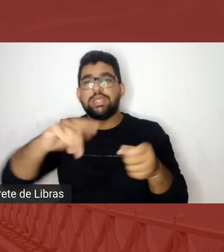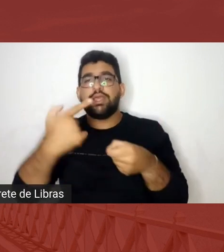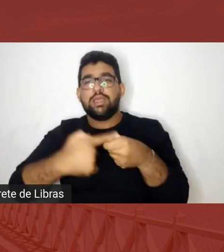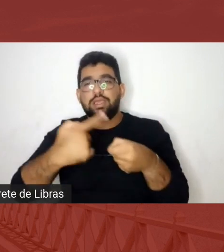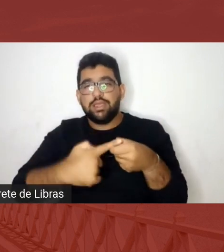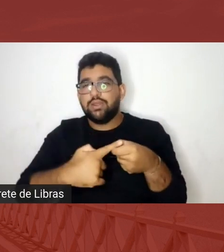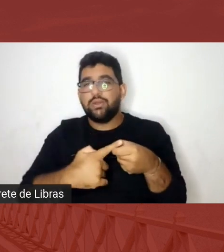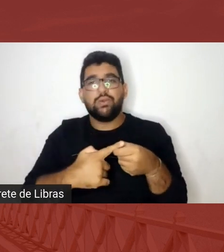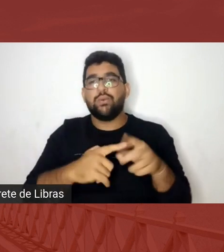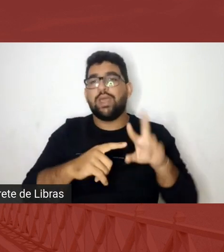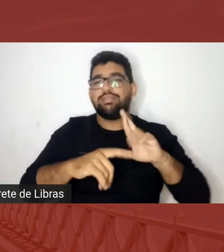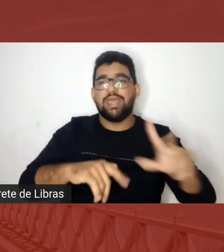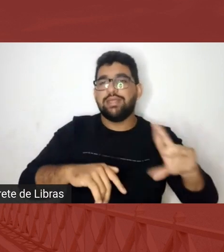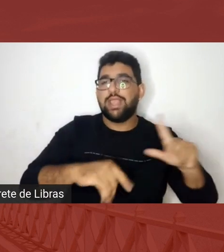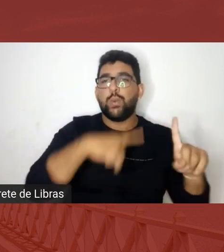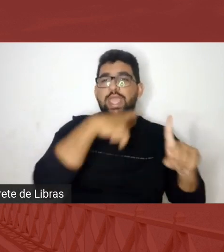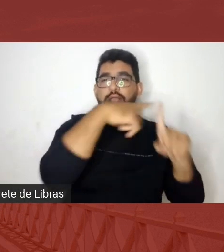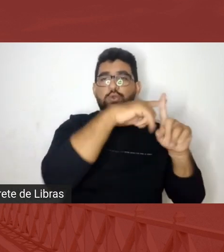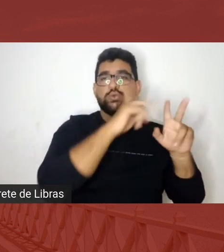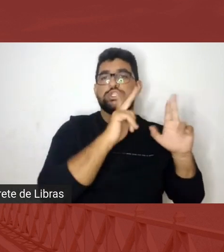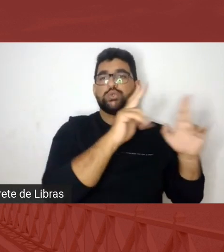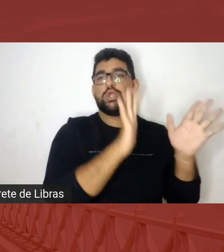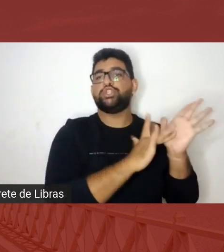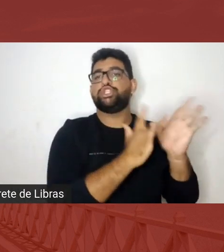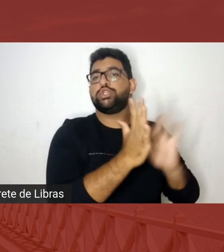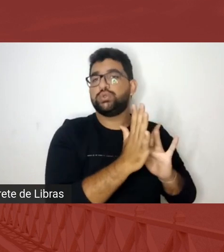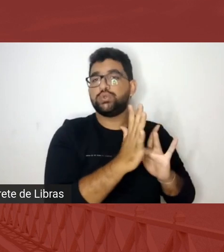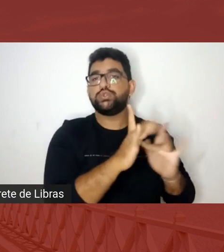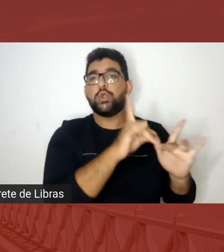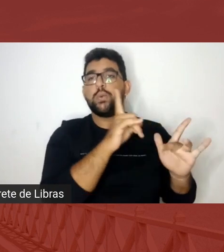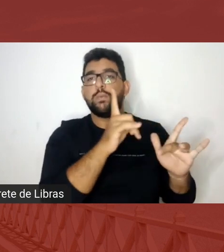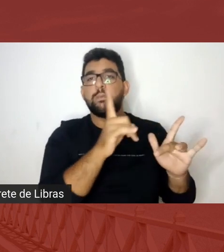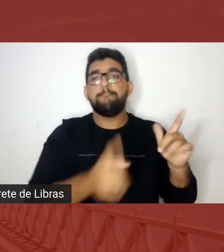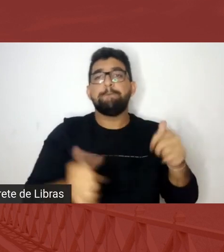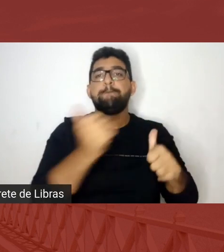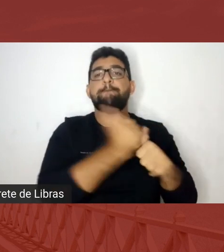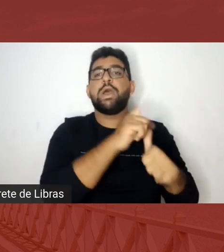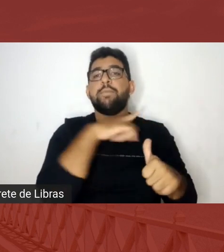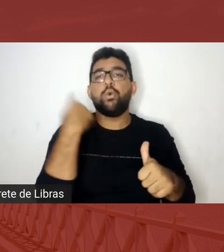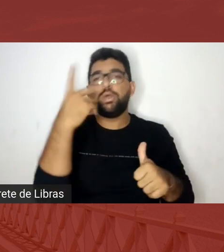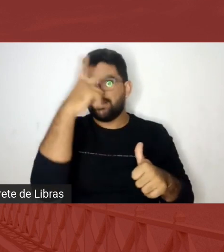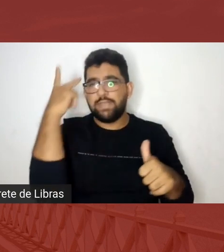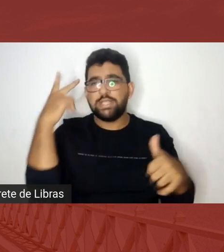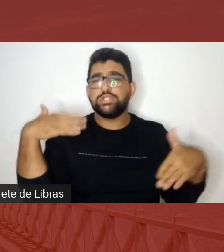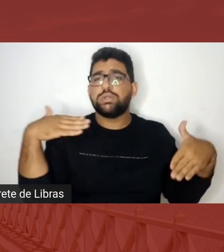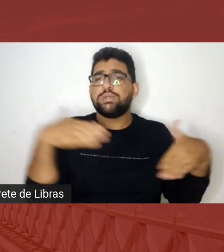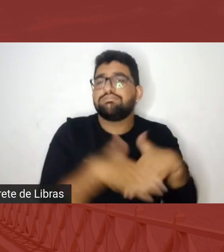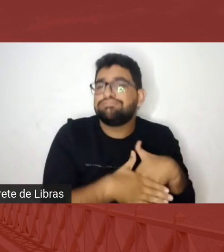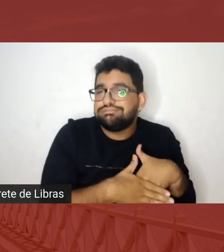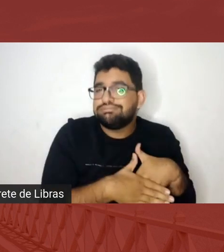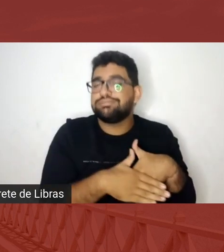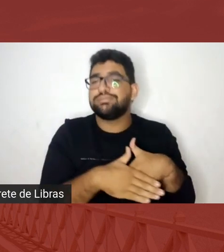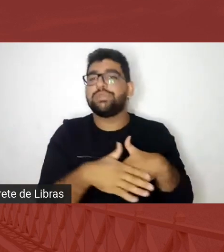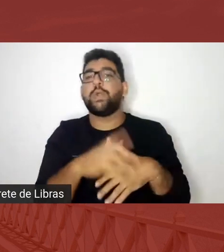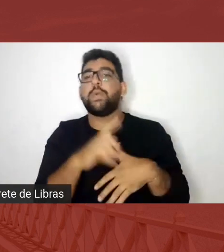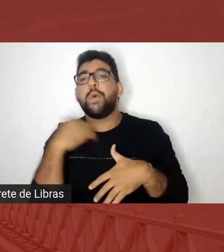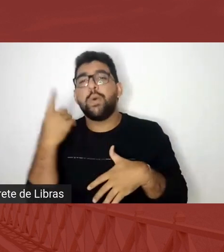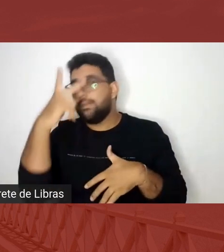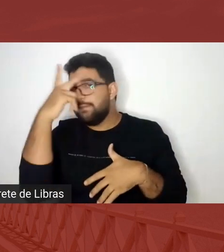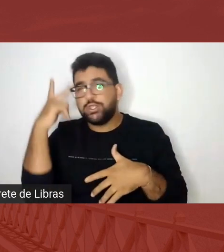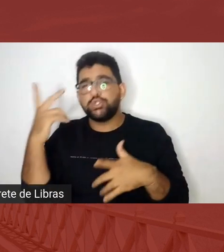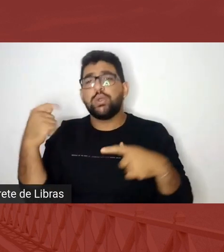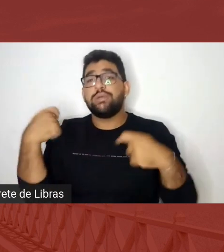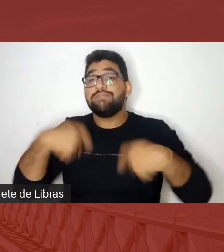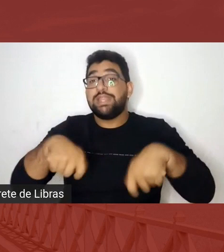é nem a Cruz de Cristo que morreu pelos necessitados, pelos mais frágeis, que fez uma entrega por quem tinha necessidade de vida